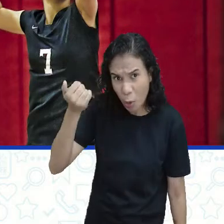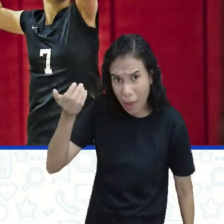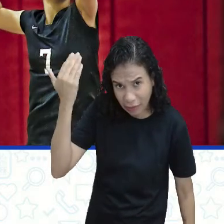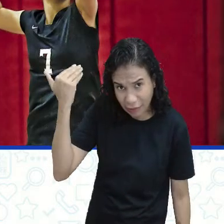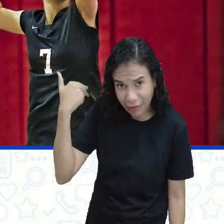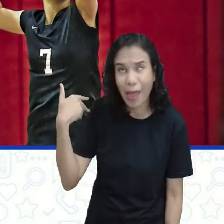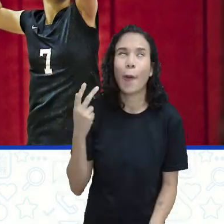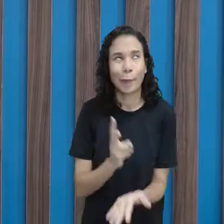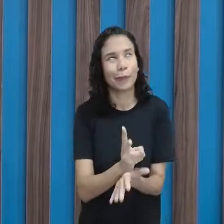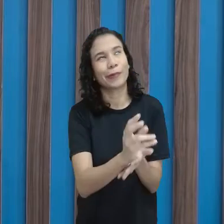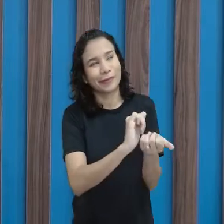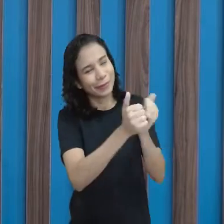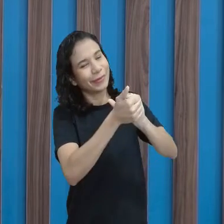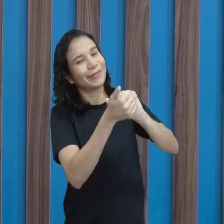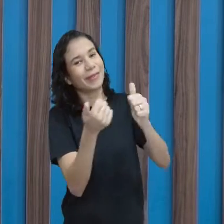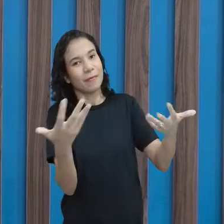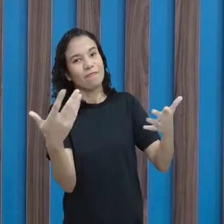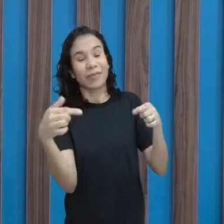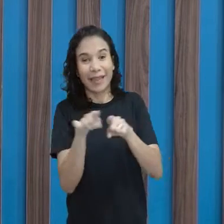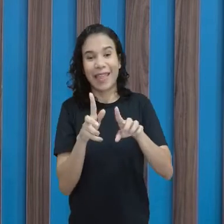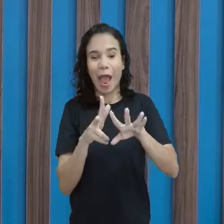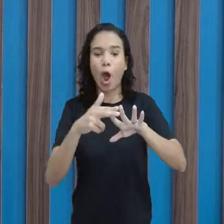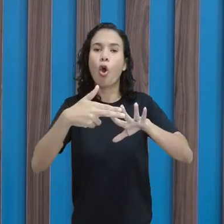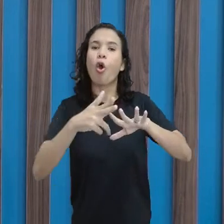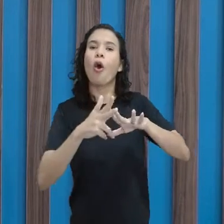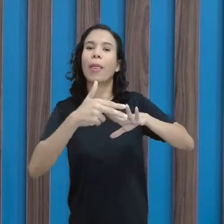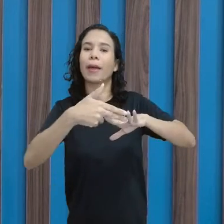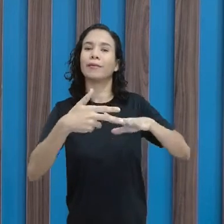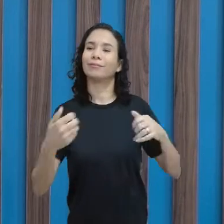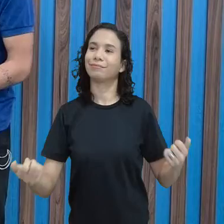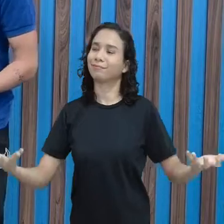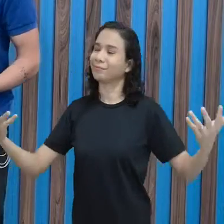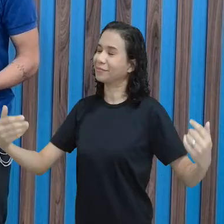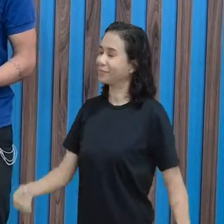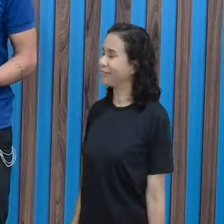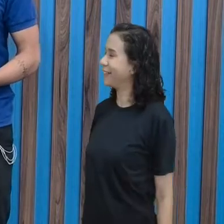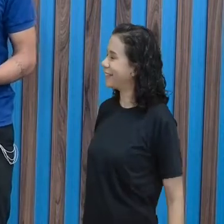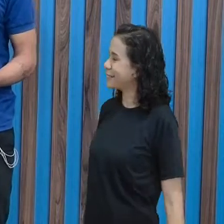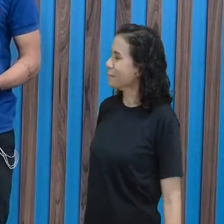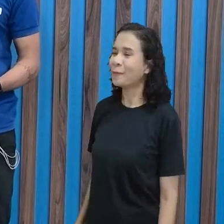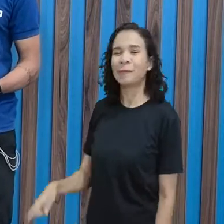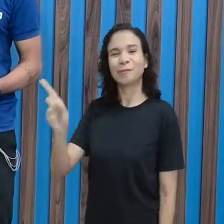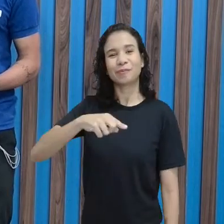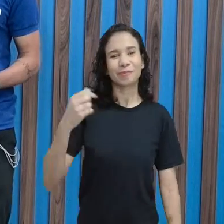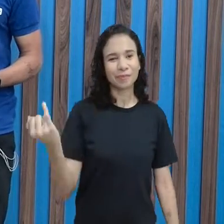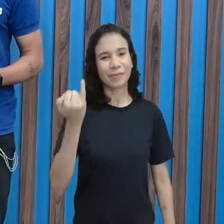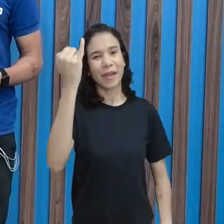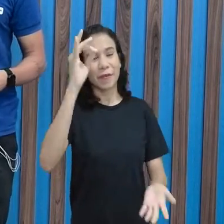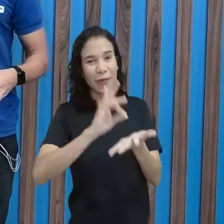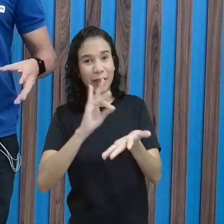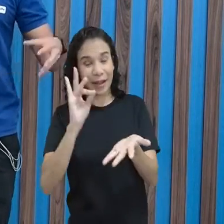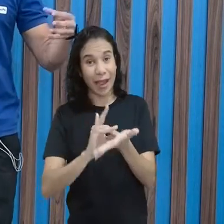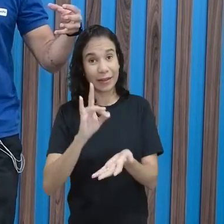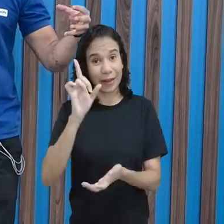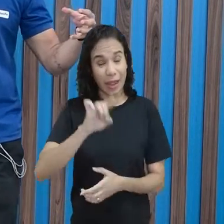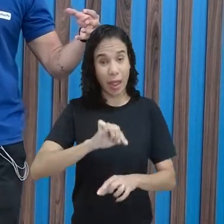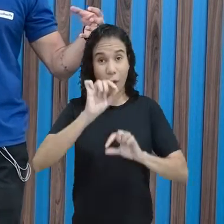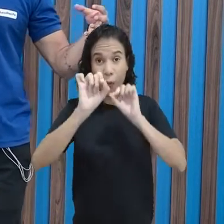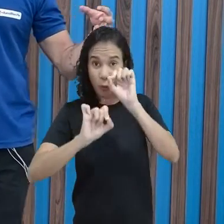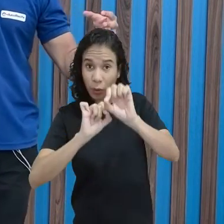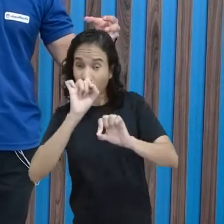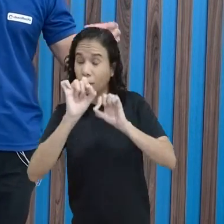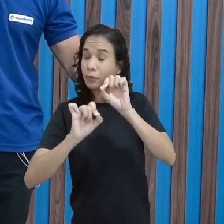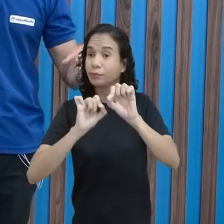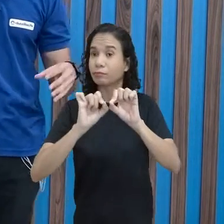continuado. Tinha cortado as unhas. Tinha cortado as unhas. Tá É importante, né? Isso aí é até uma